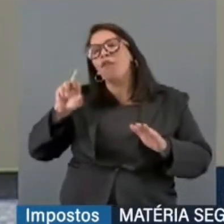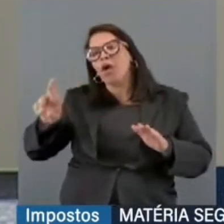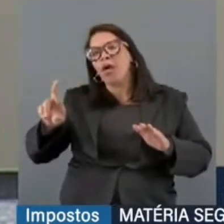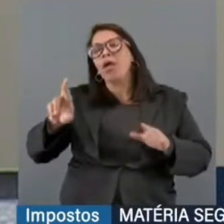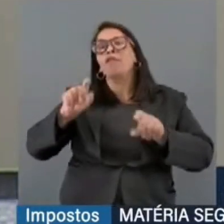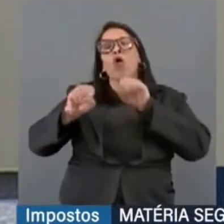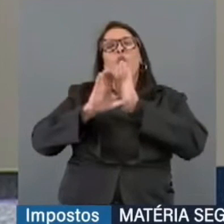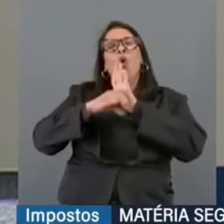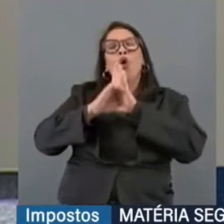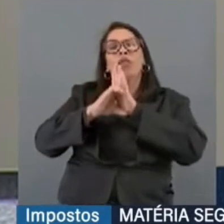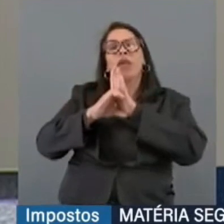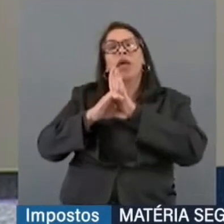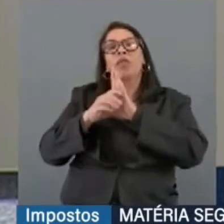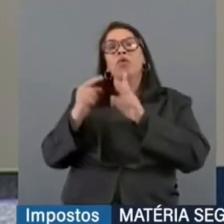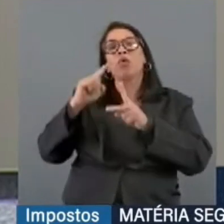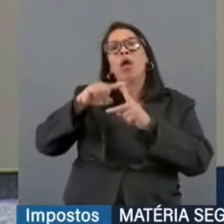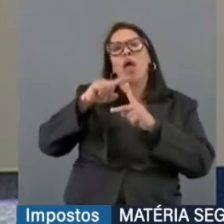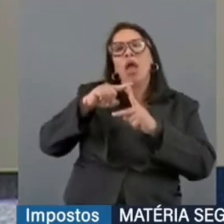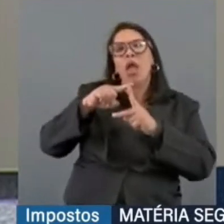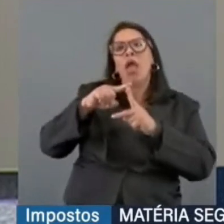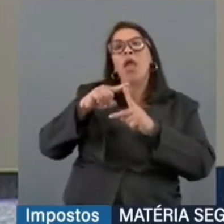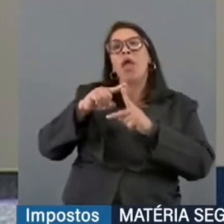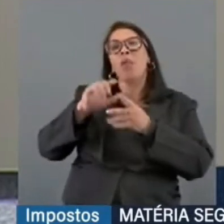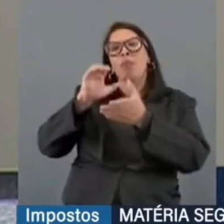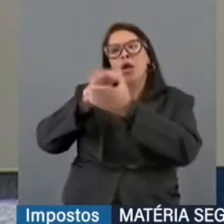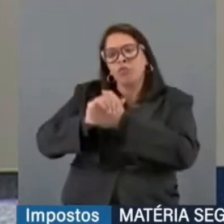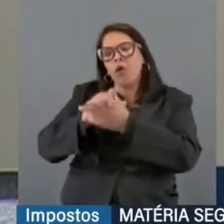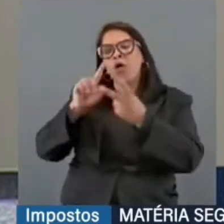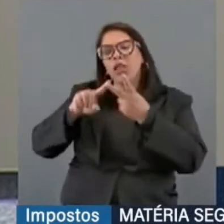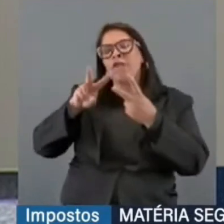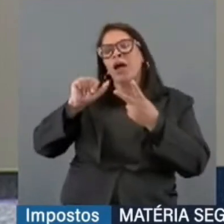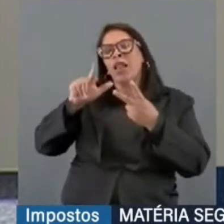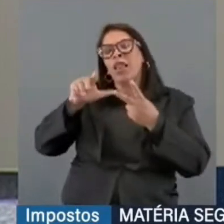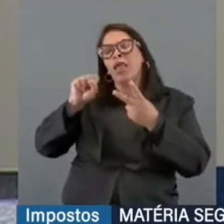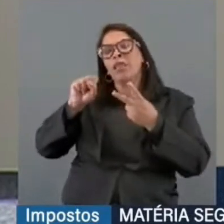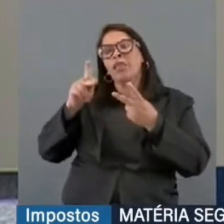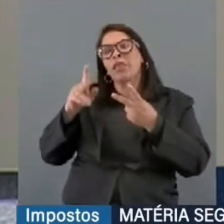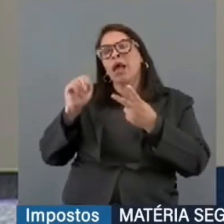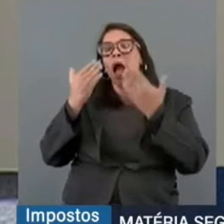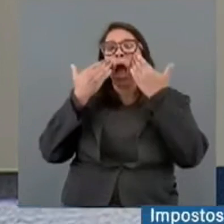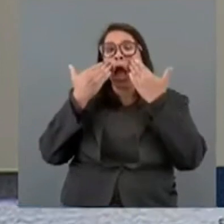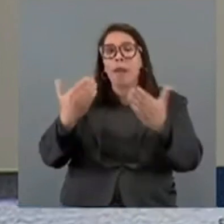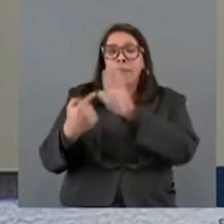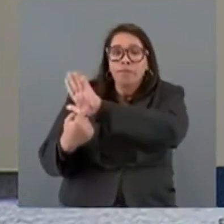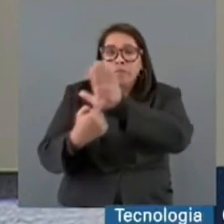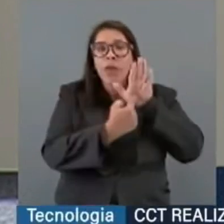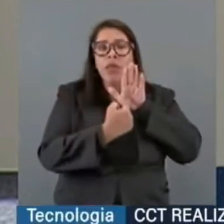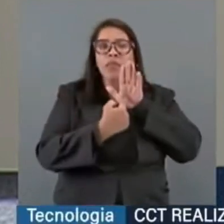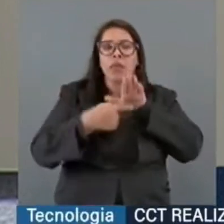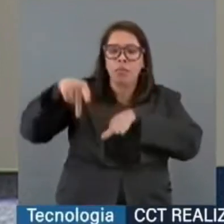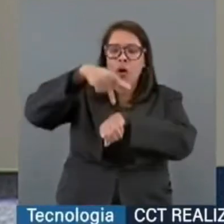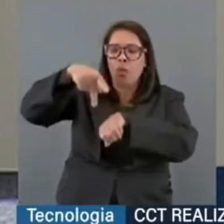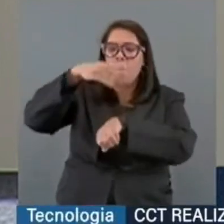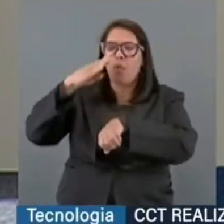que eu e minha sócia e esposa Valesca apresentamos ao país